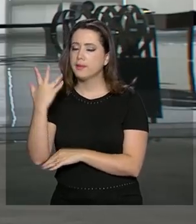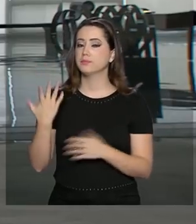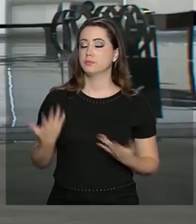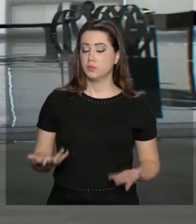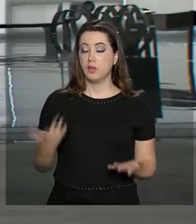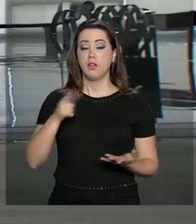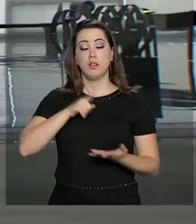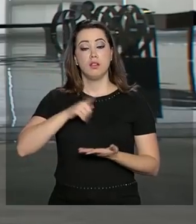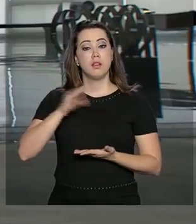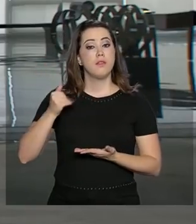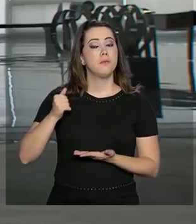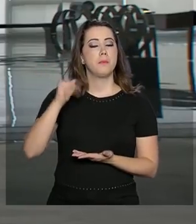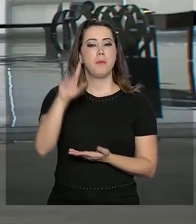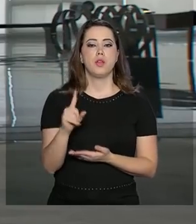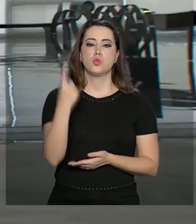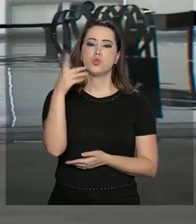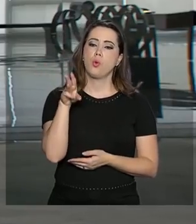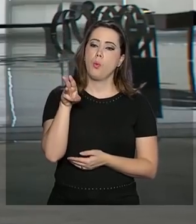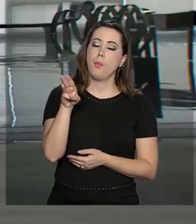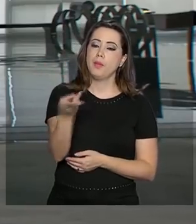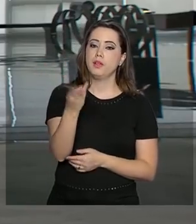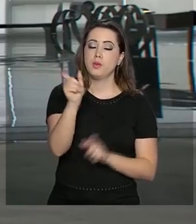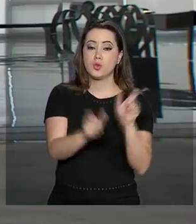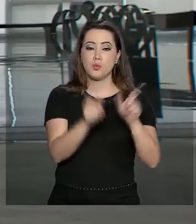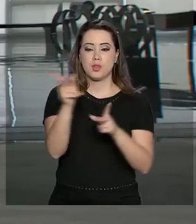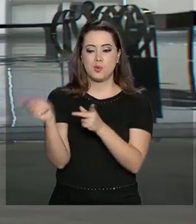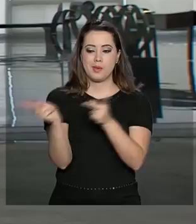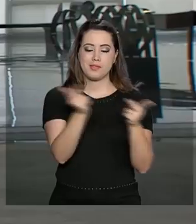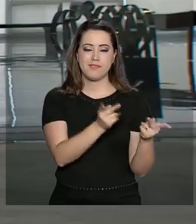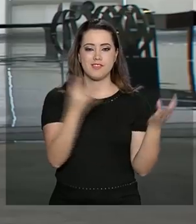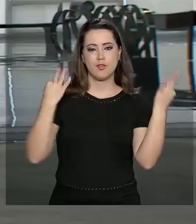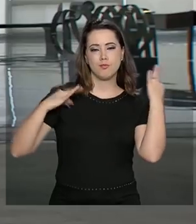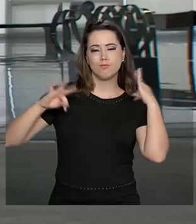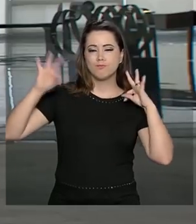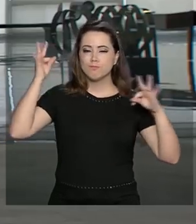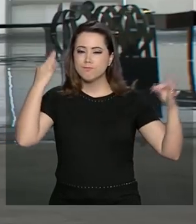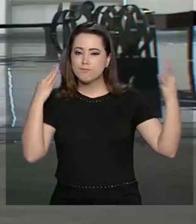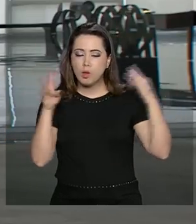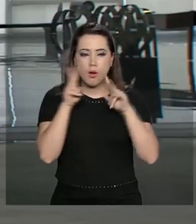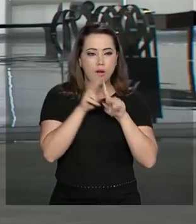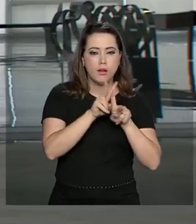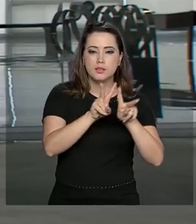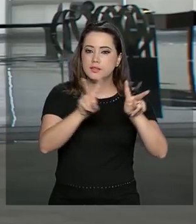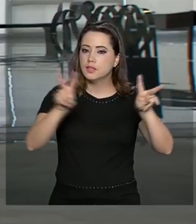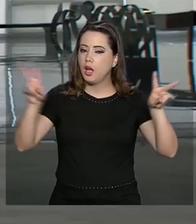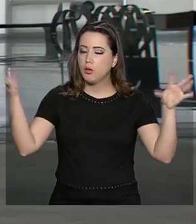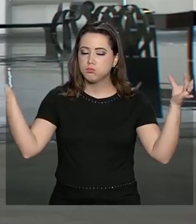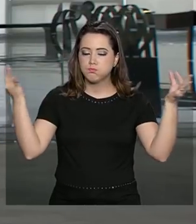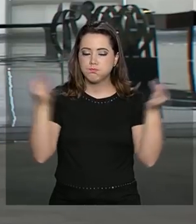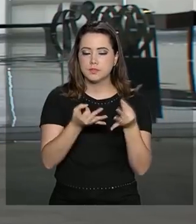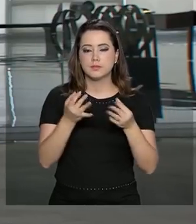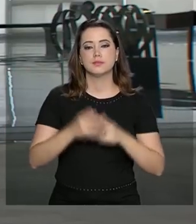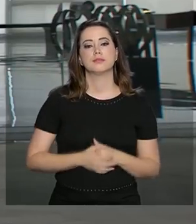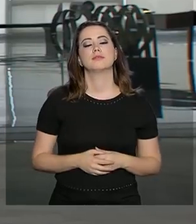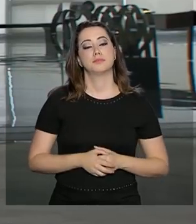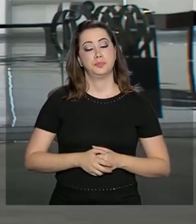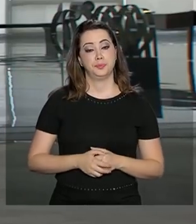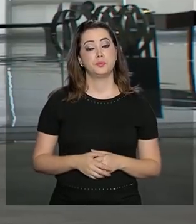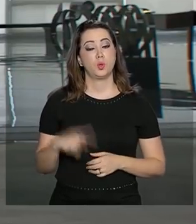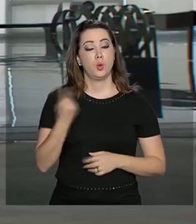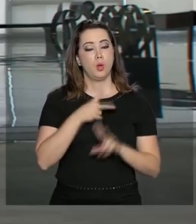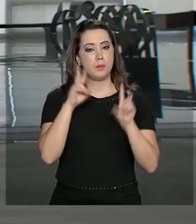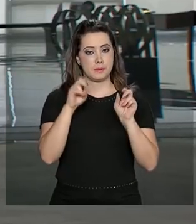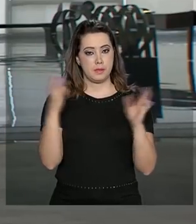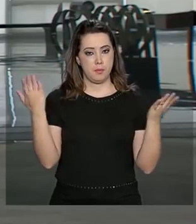recebeu mais de um milhão de visitantes, de um milhão de turistas para visitação. O nosso